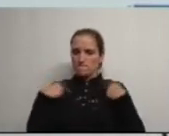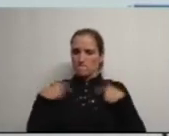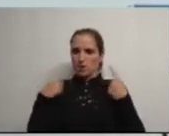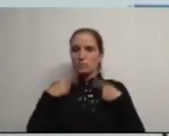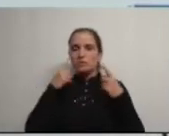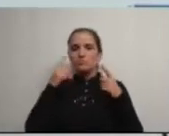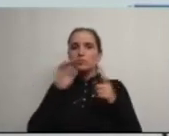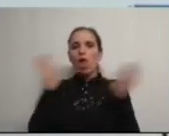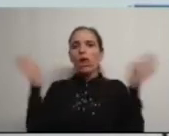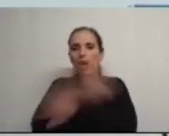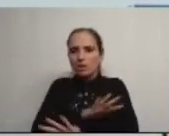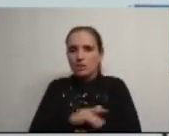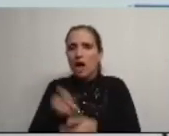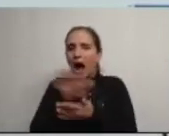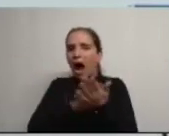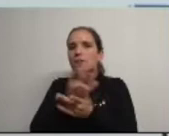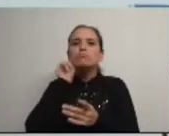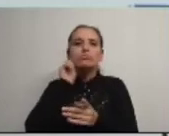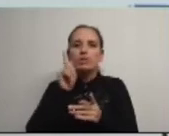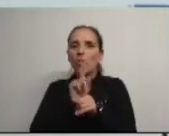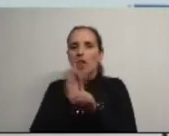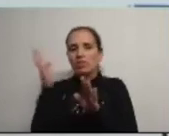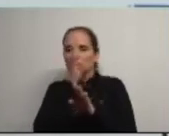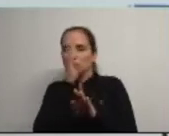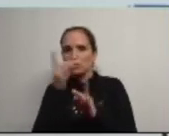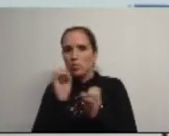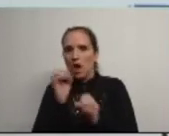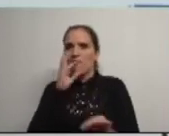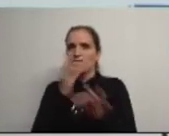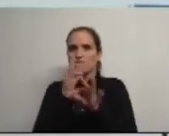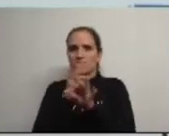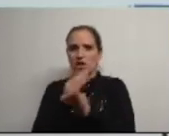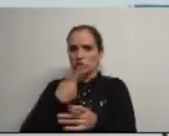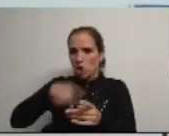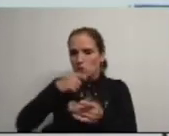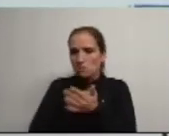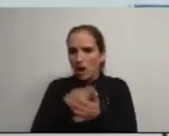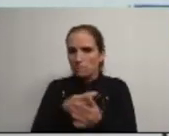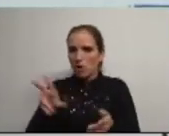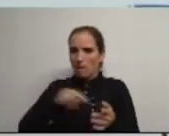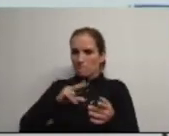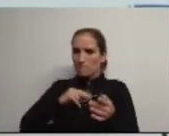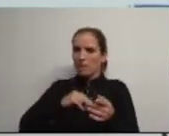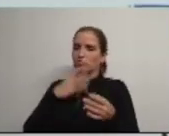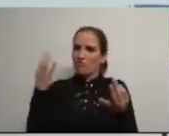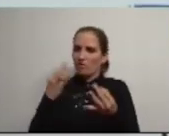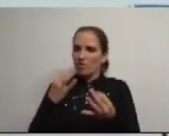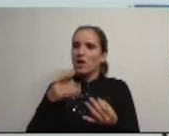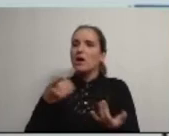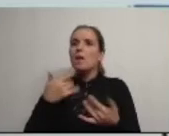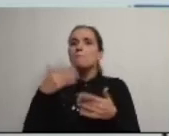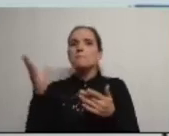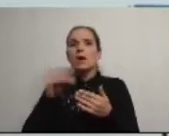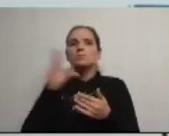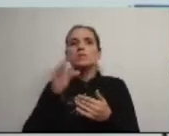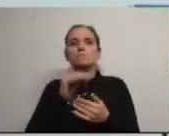ofuscar os falhanços em diversas áreas fundamentais com a espuma dos dias de festa festas que nós pagamos dos prémios à medida e com a cada vez mais